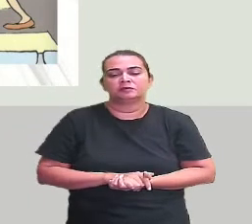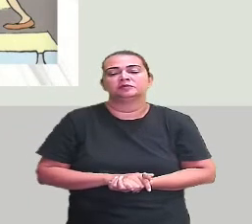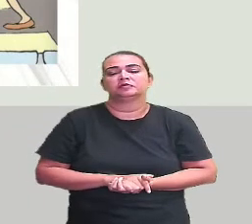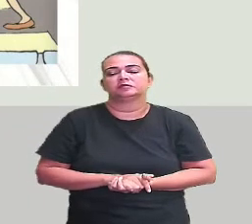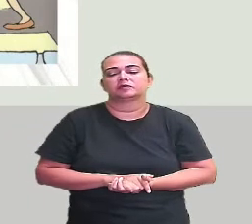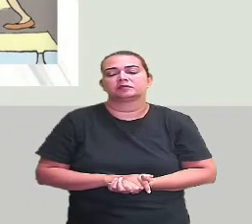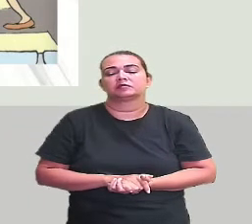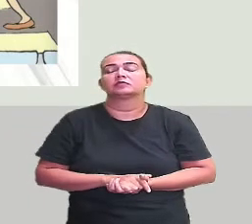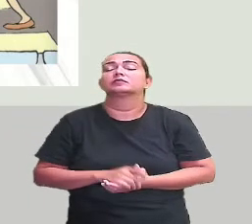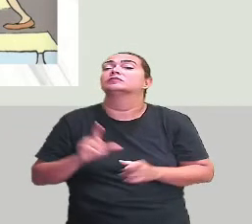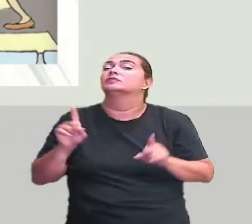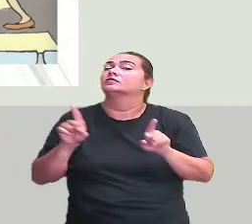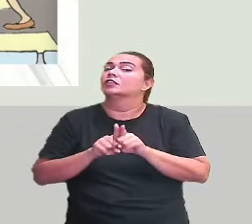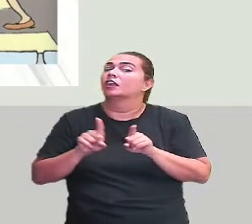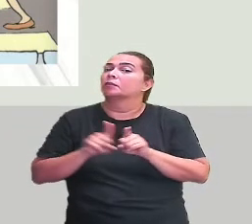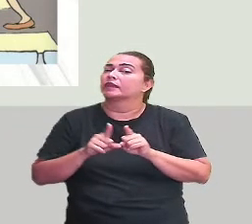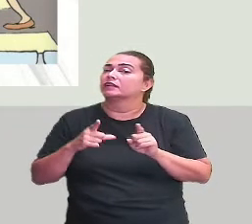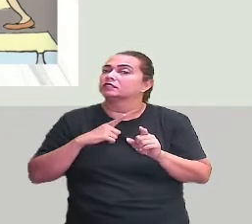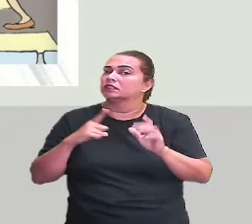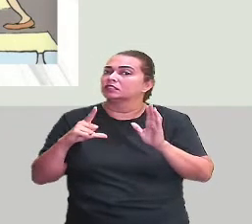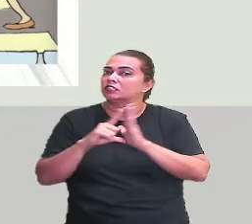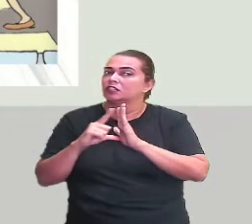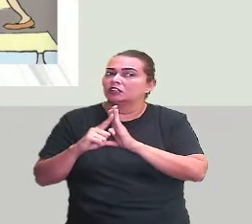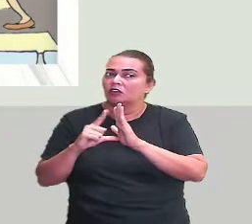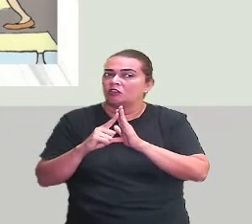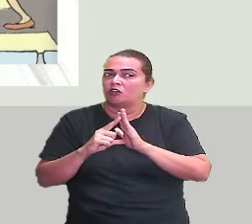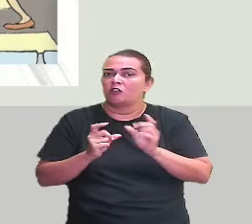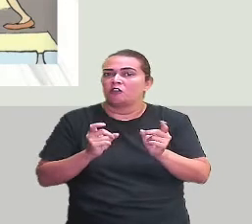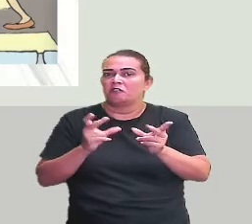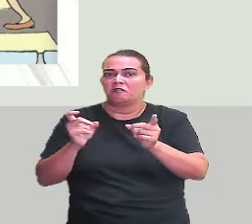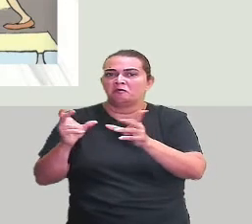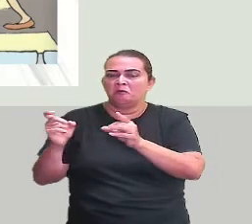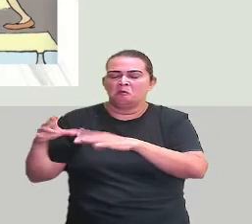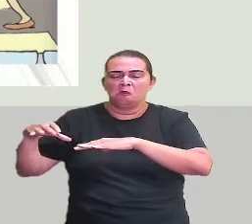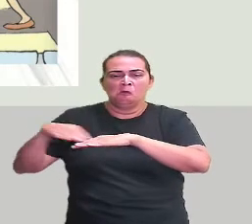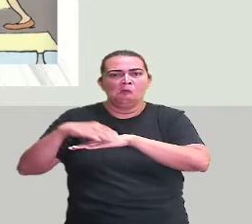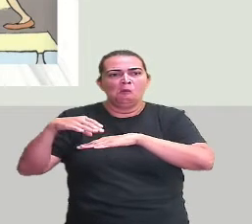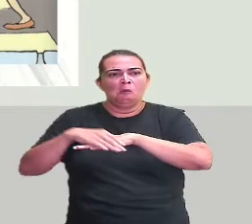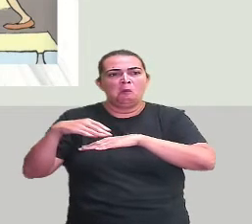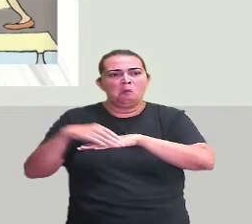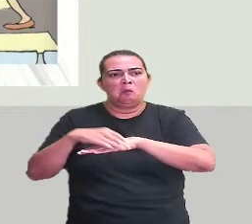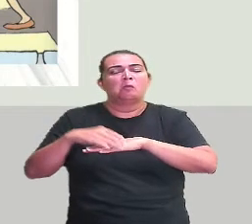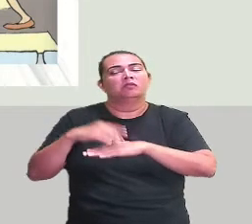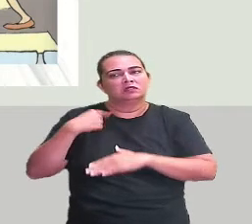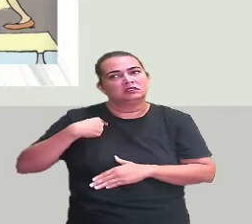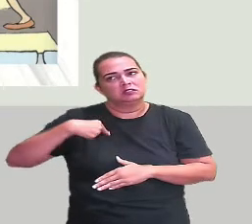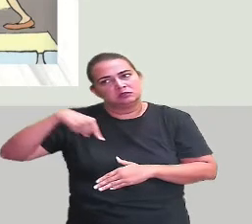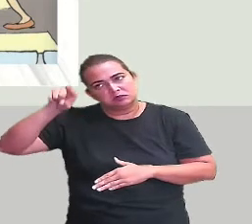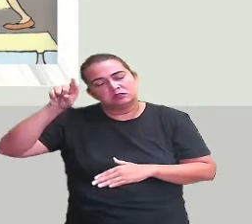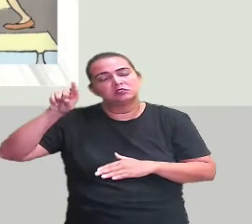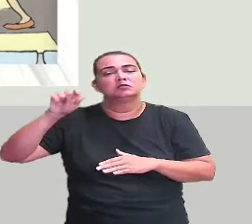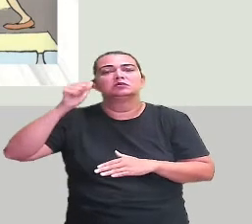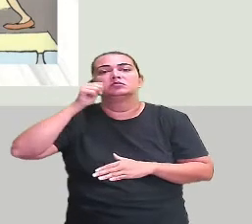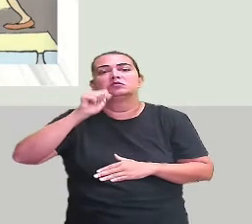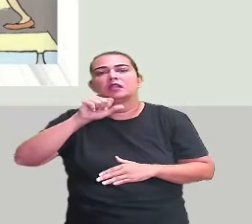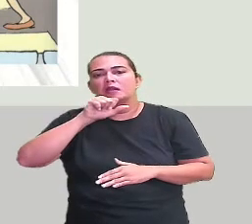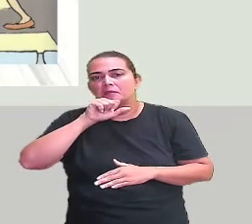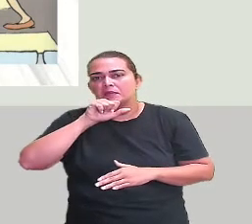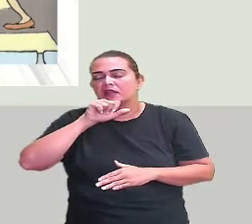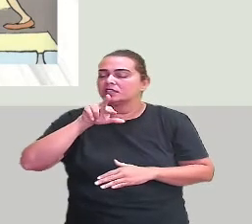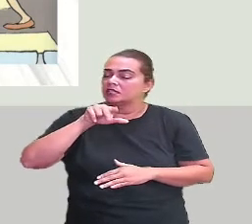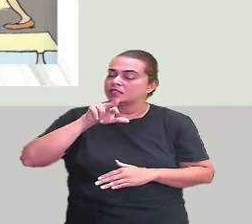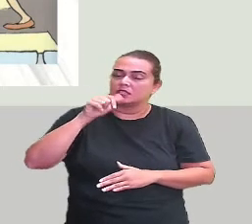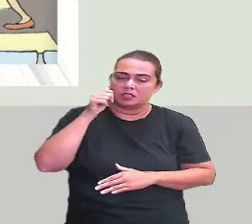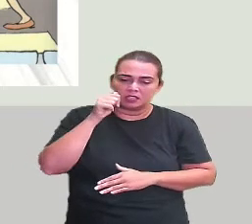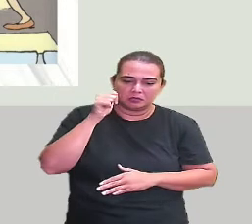Nesse lugar, tem uma loja onde só vendem sapatos. E eu fui lá com a minha mãe e com a minha